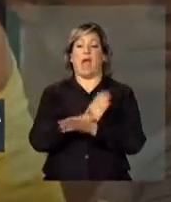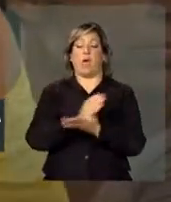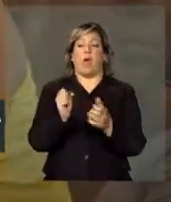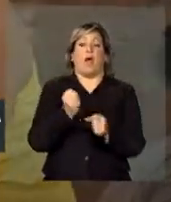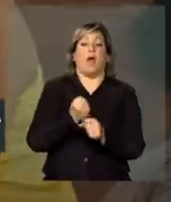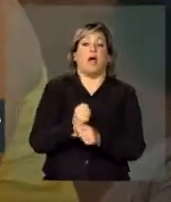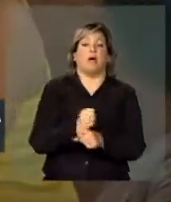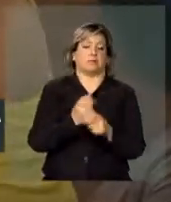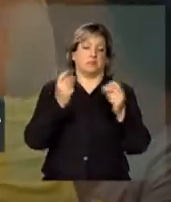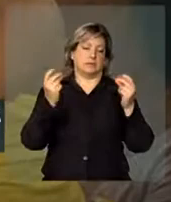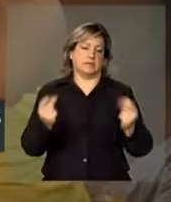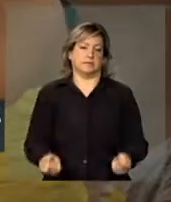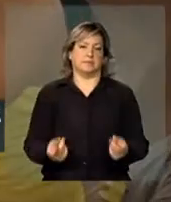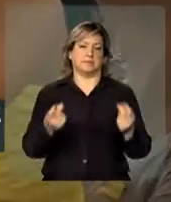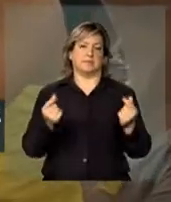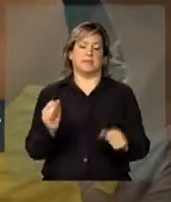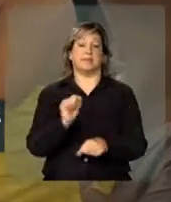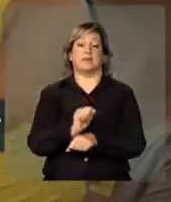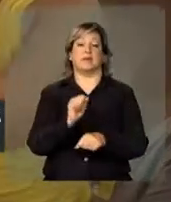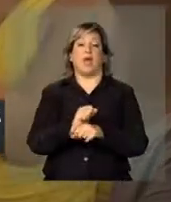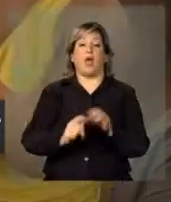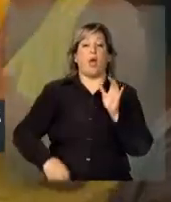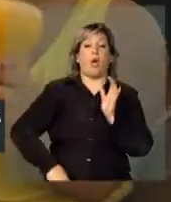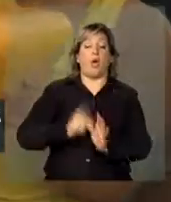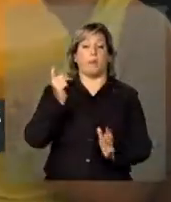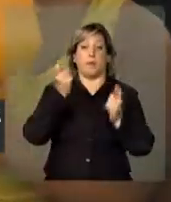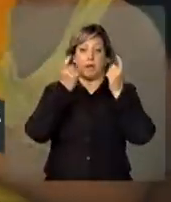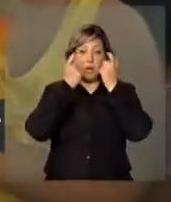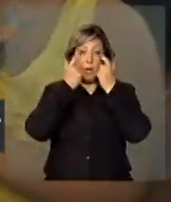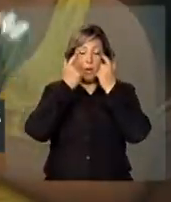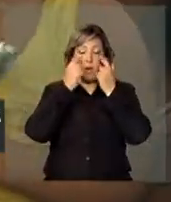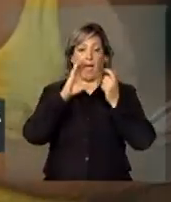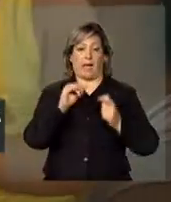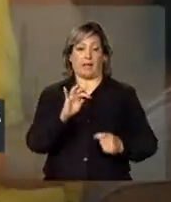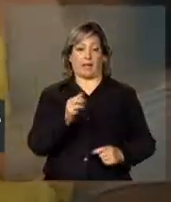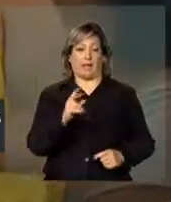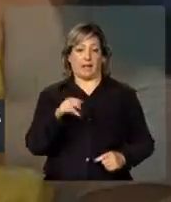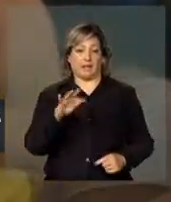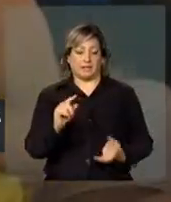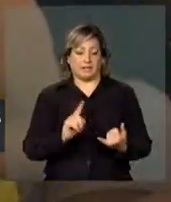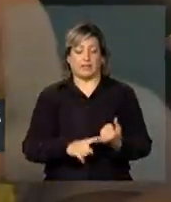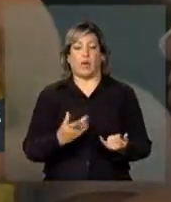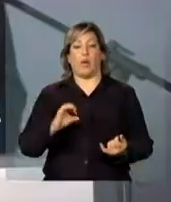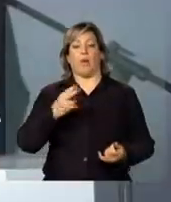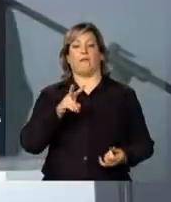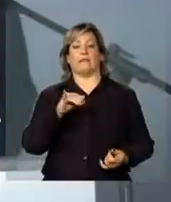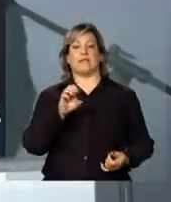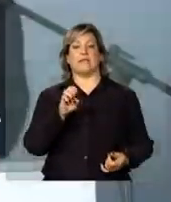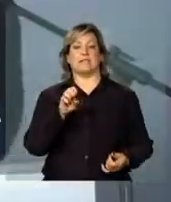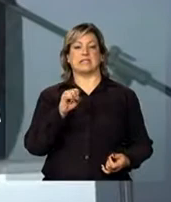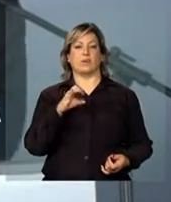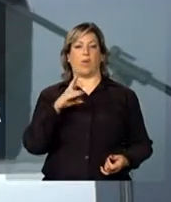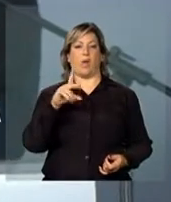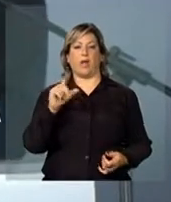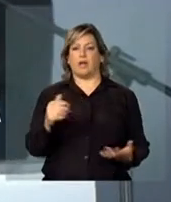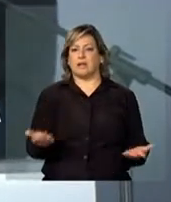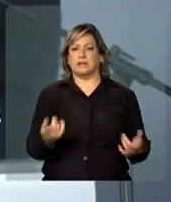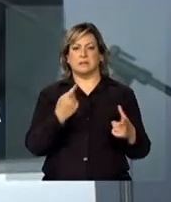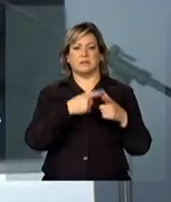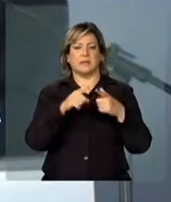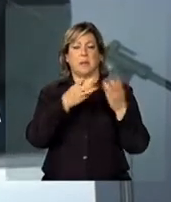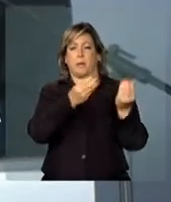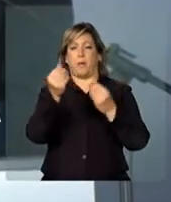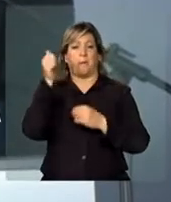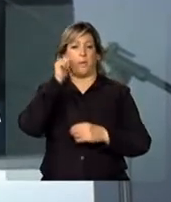esperando para fazer uma cirurgia de catarata, esperando para fazer uma cirurgia de vesícula, milhares de